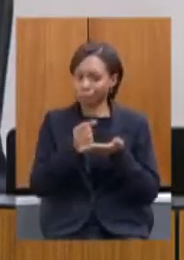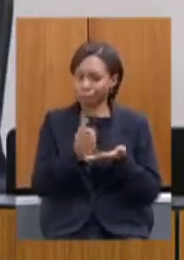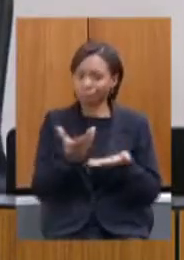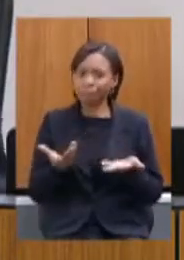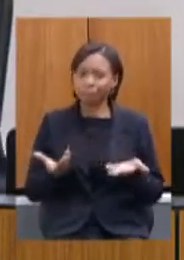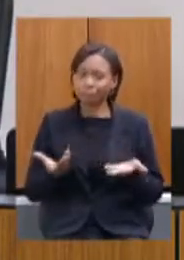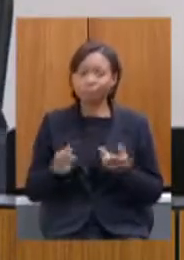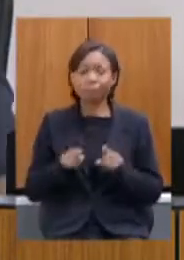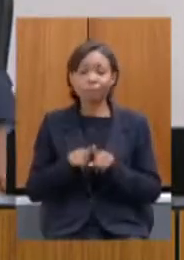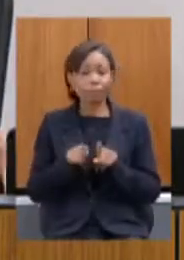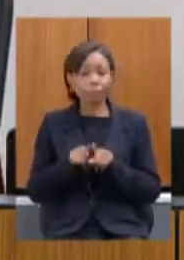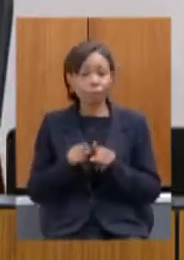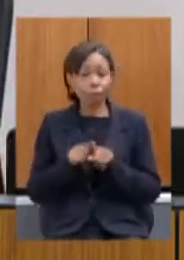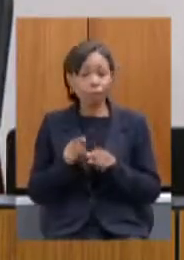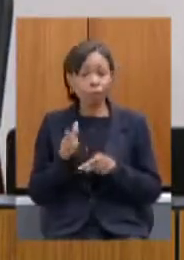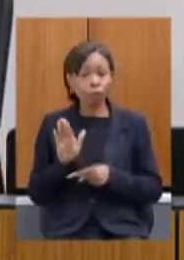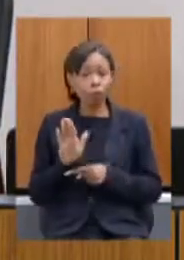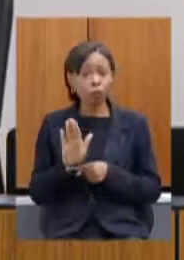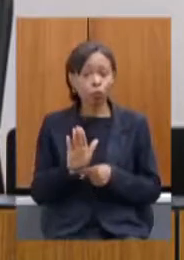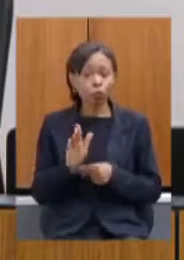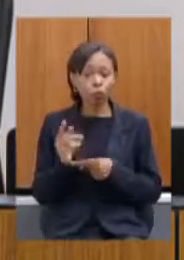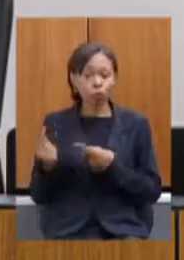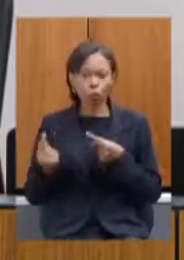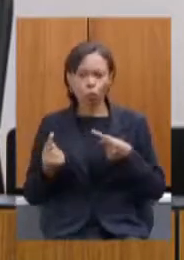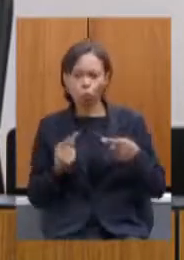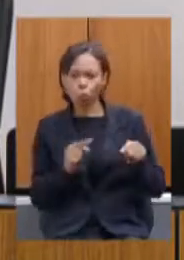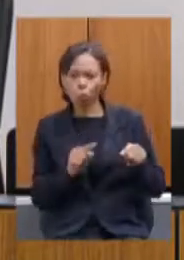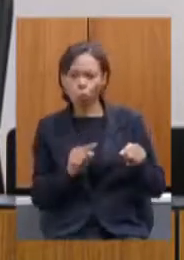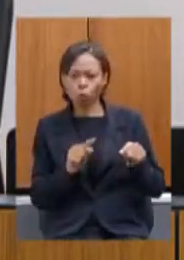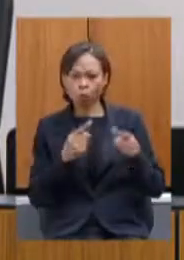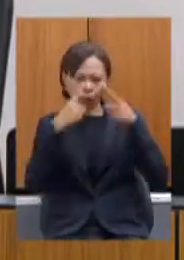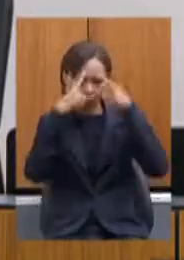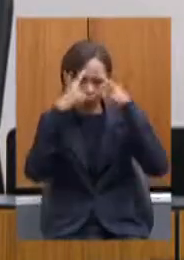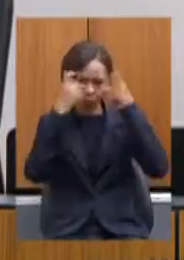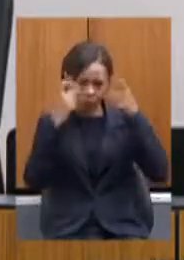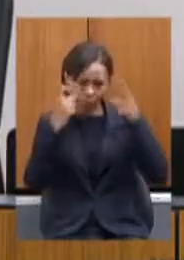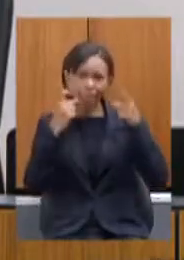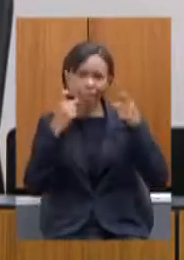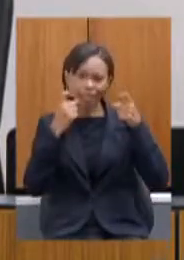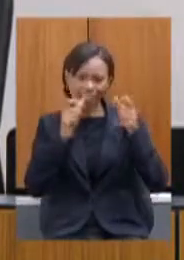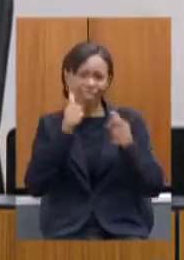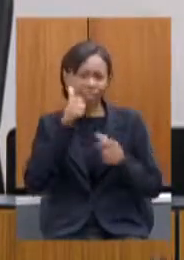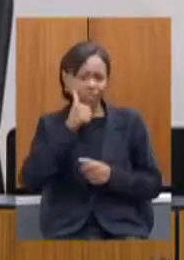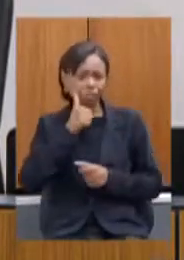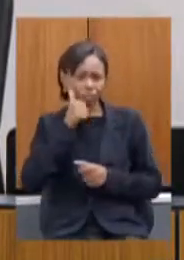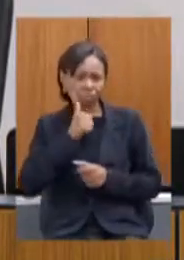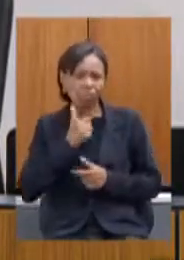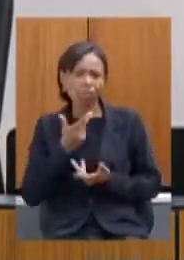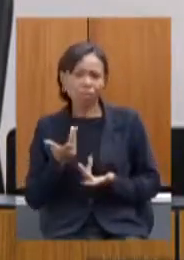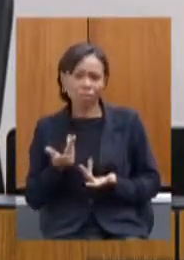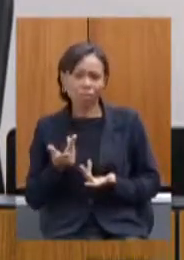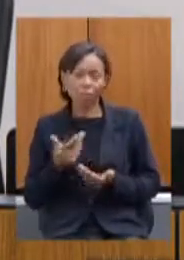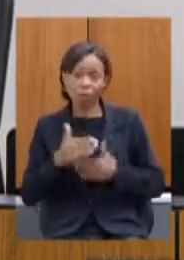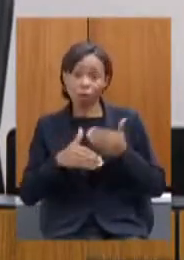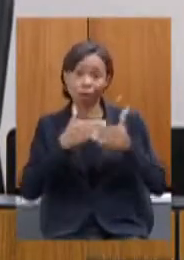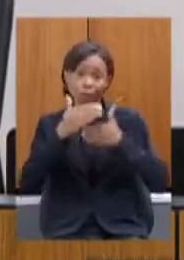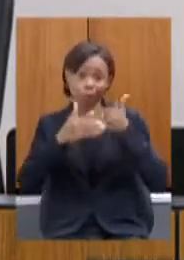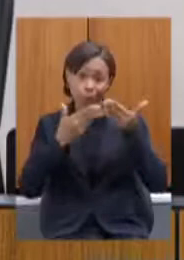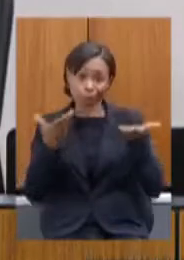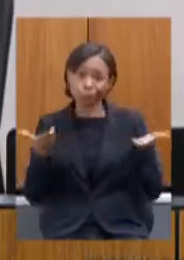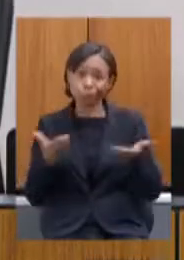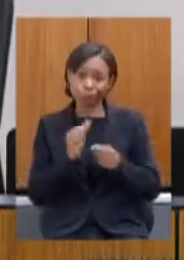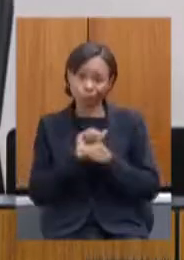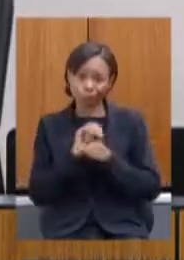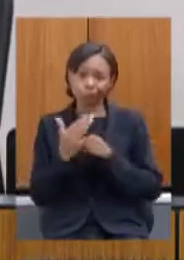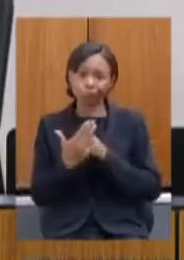ajuda a combater a violência contra as mulheres que nesse período de pandemia cresceu uma vez que ajuda a